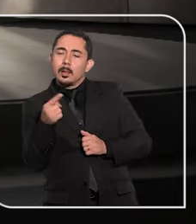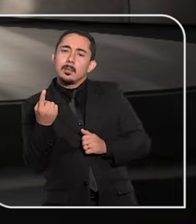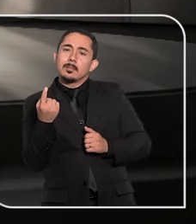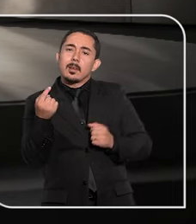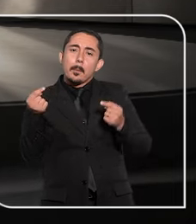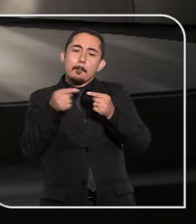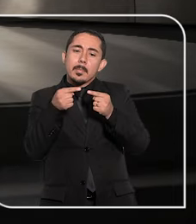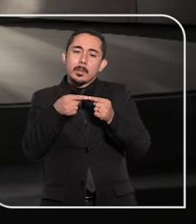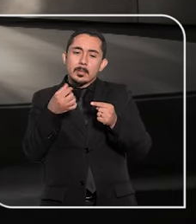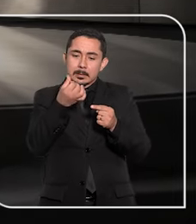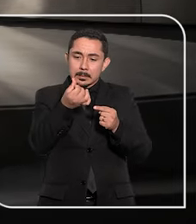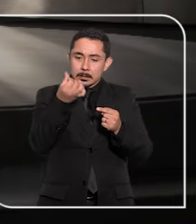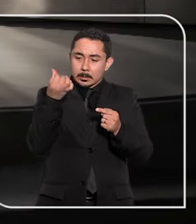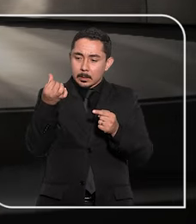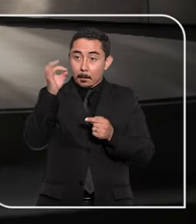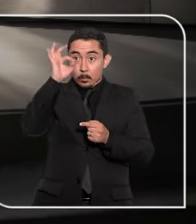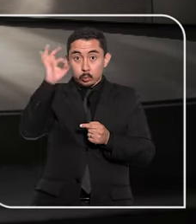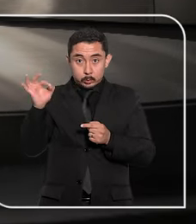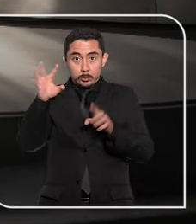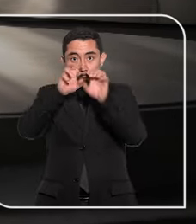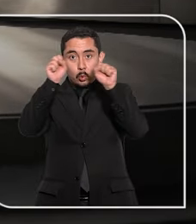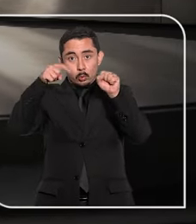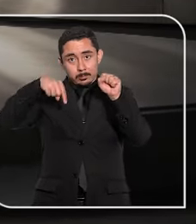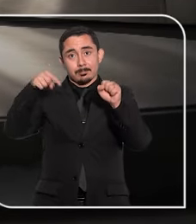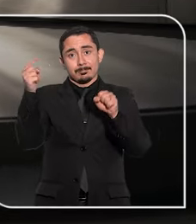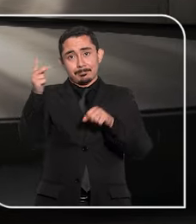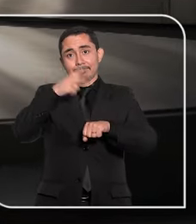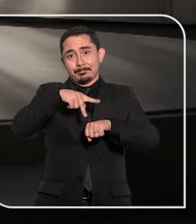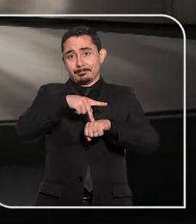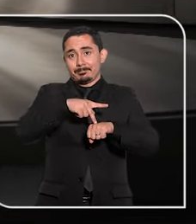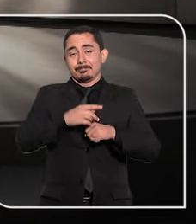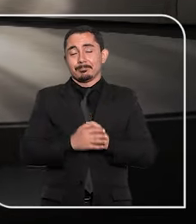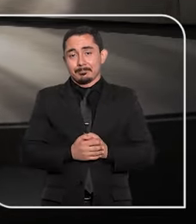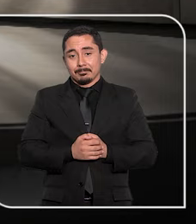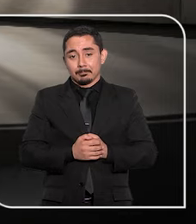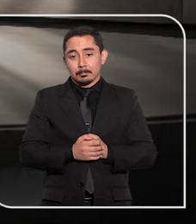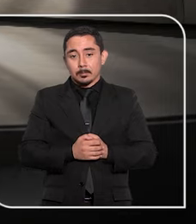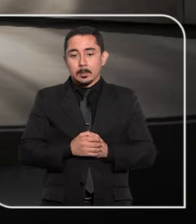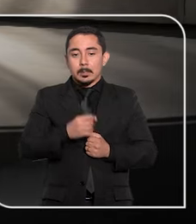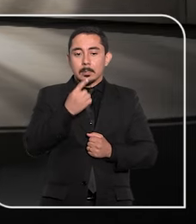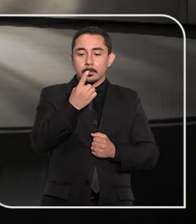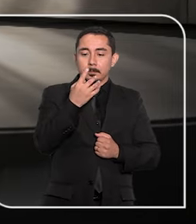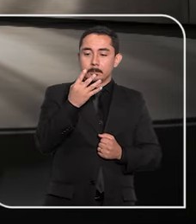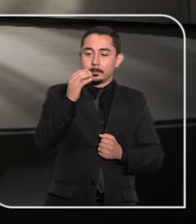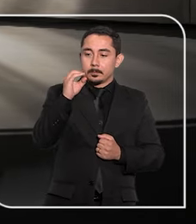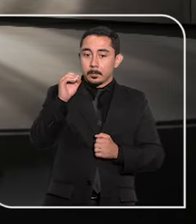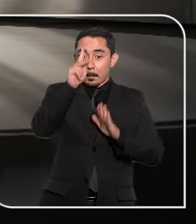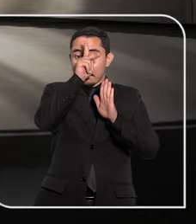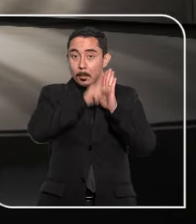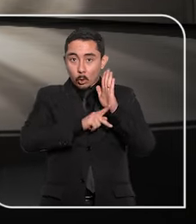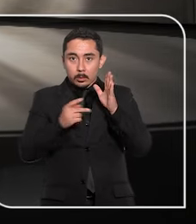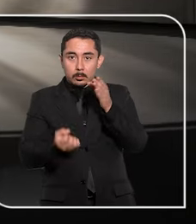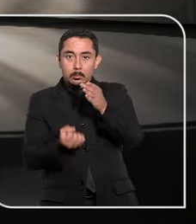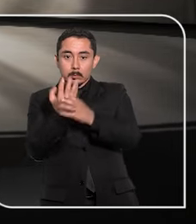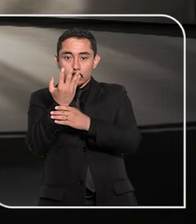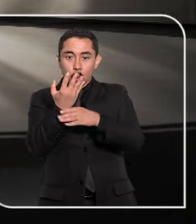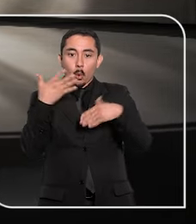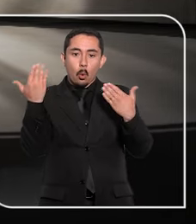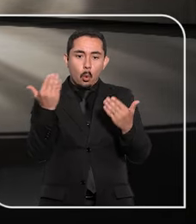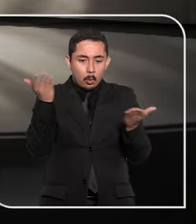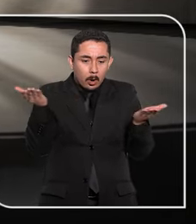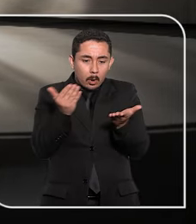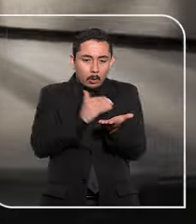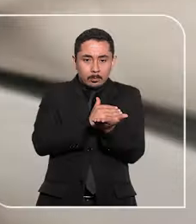número corresponde a 66% das cortes do país. São 140 projetos desenvolvidos ou